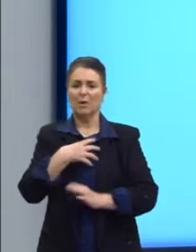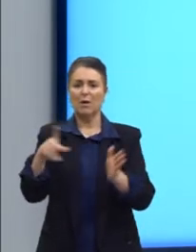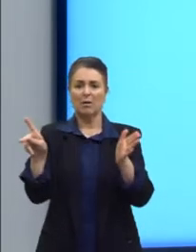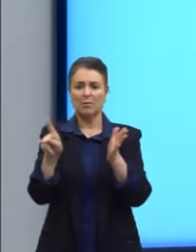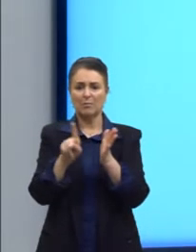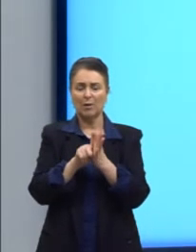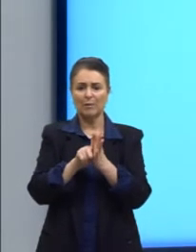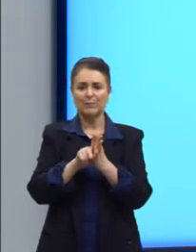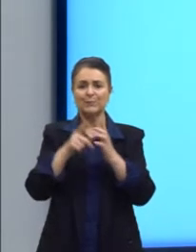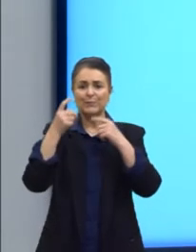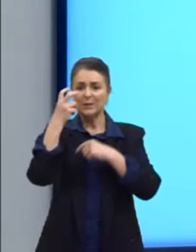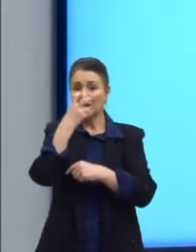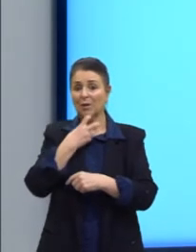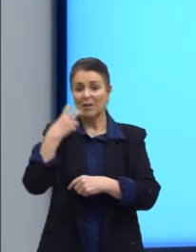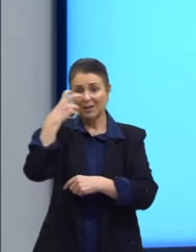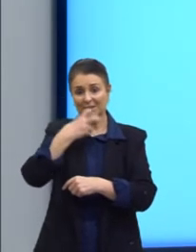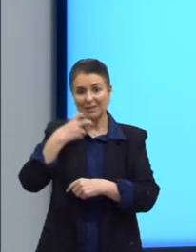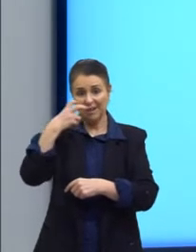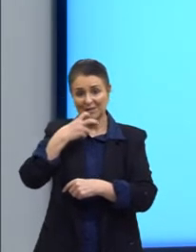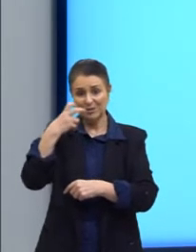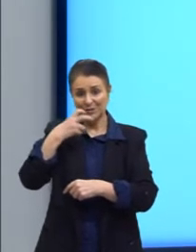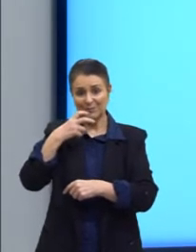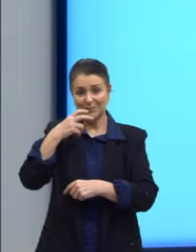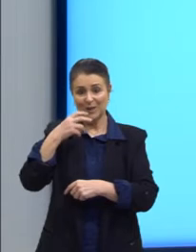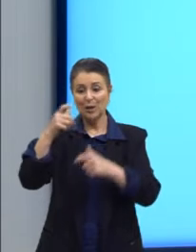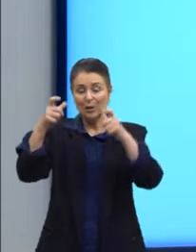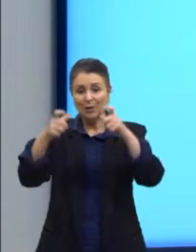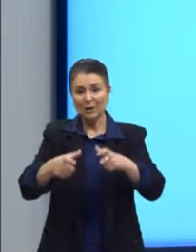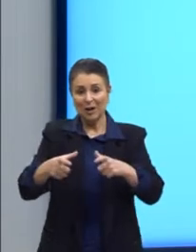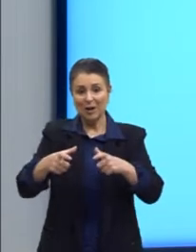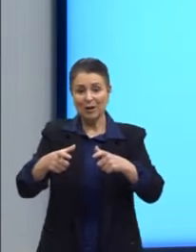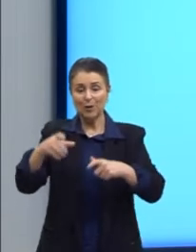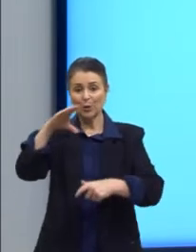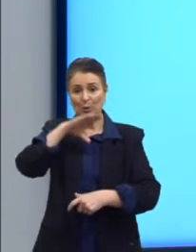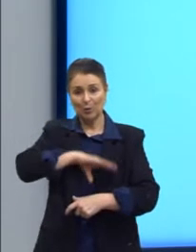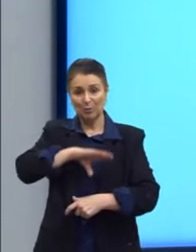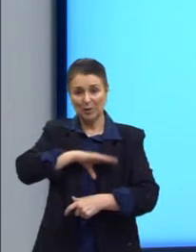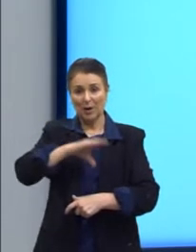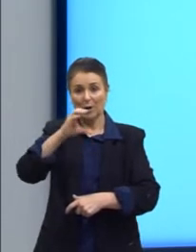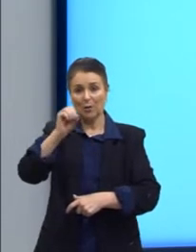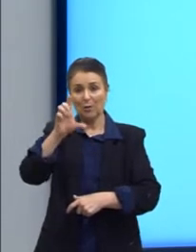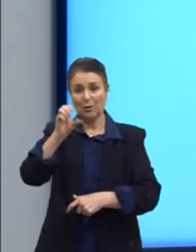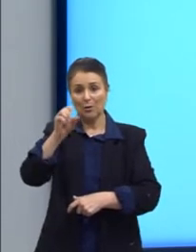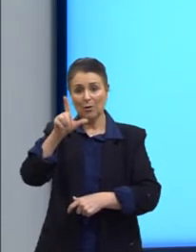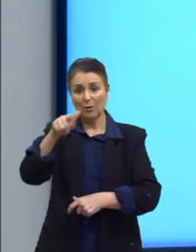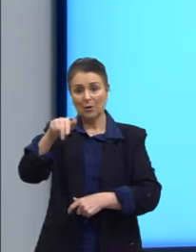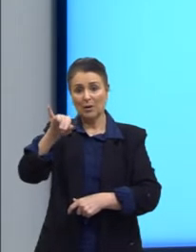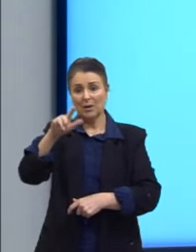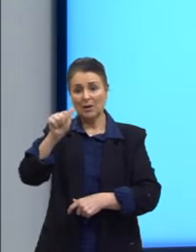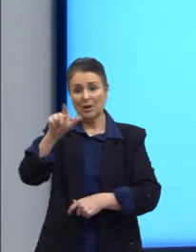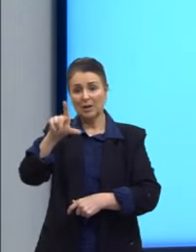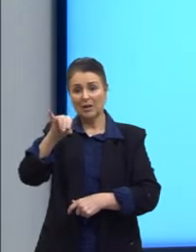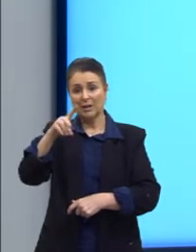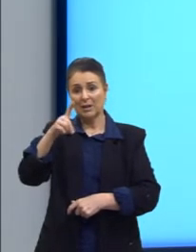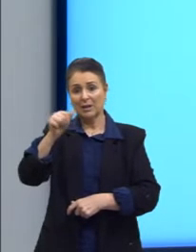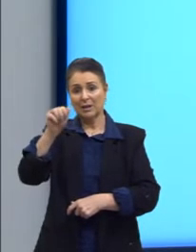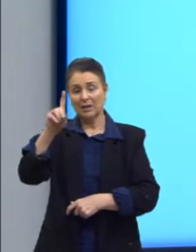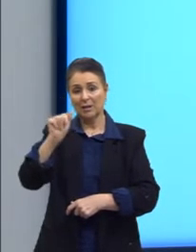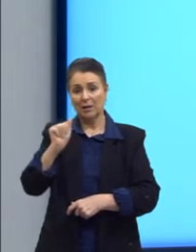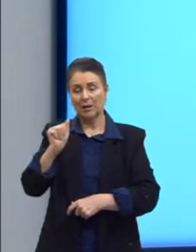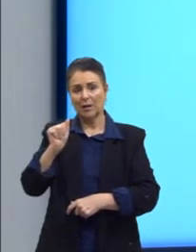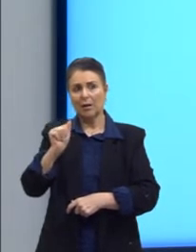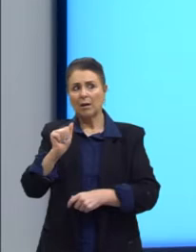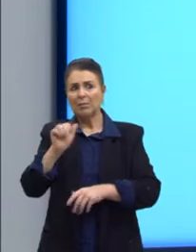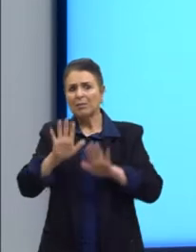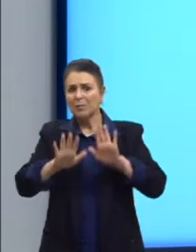e coloquialidade da língua portuguesa. A gente tem o costume de colocar algum órgão do governo na nossa